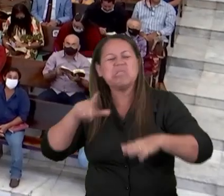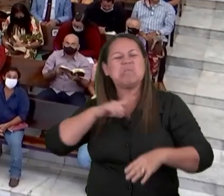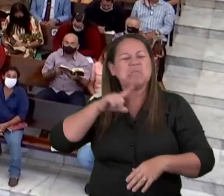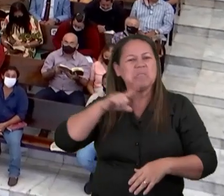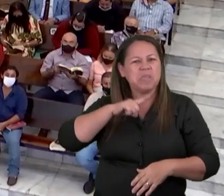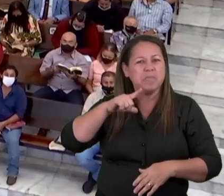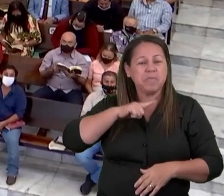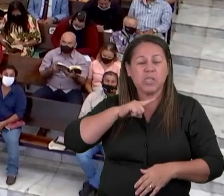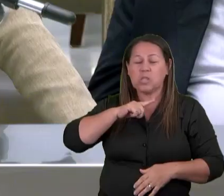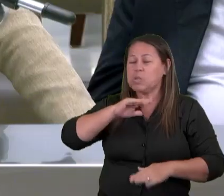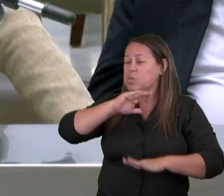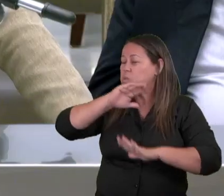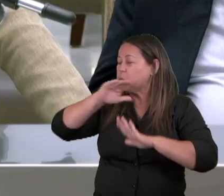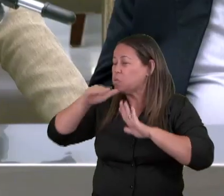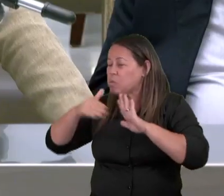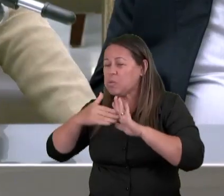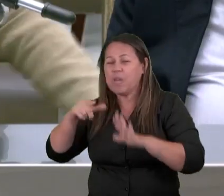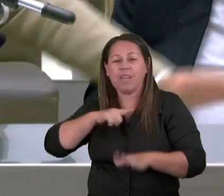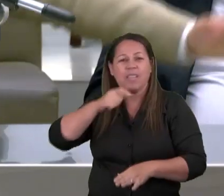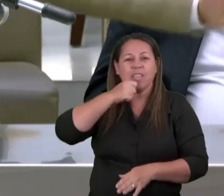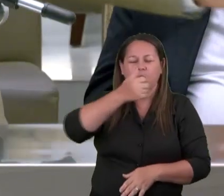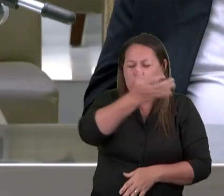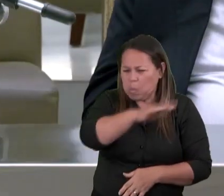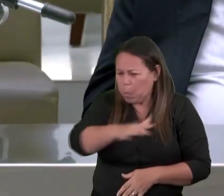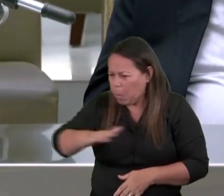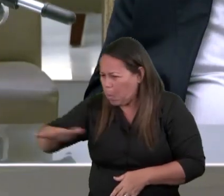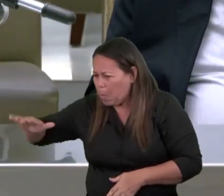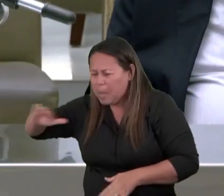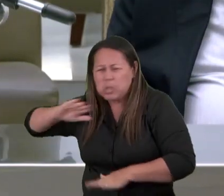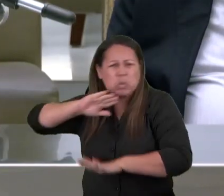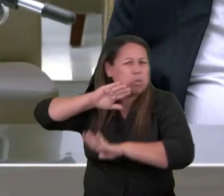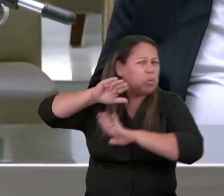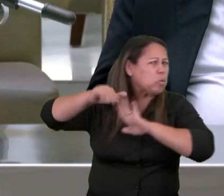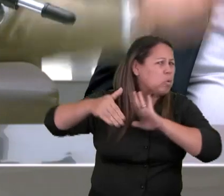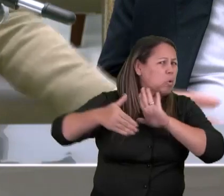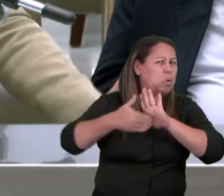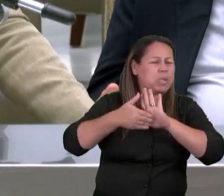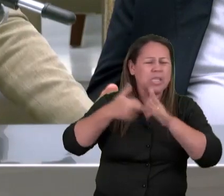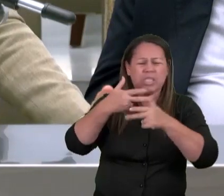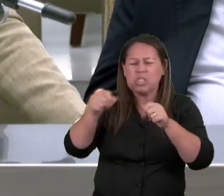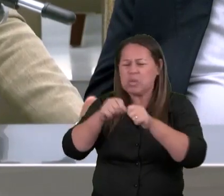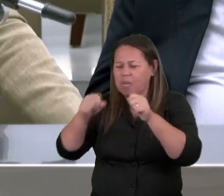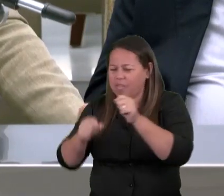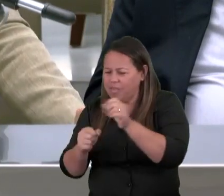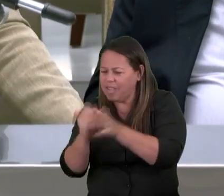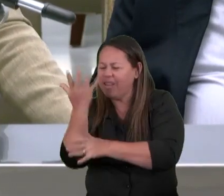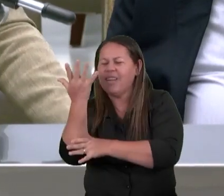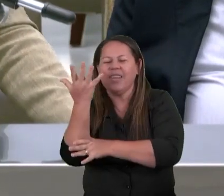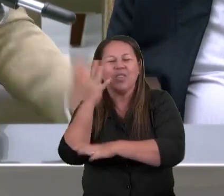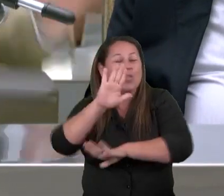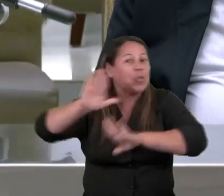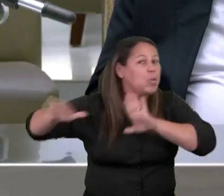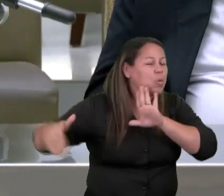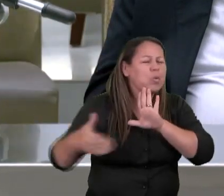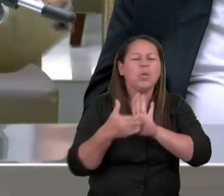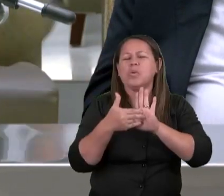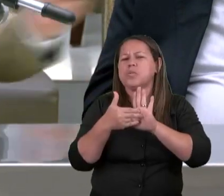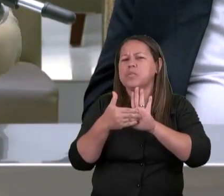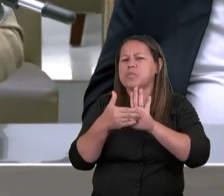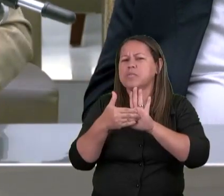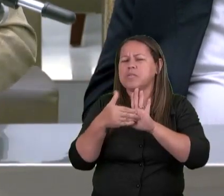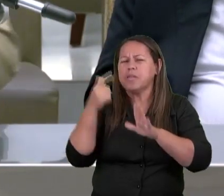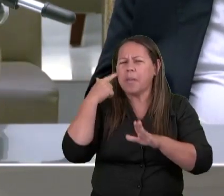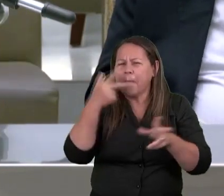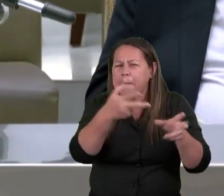E que está no mar E a todas as coisas Que neles a dizer? E olha que todas